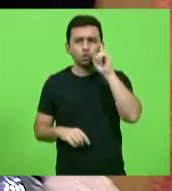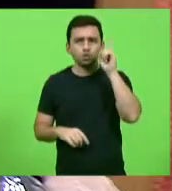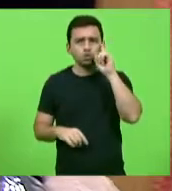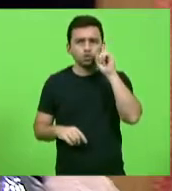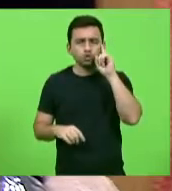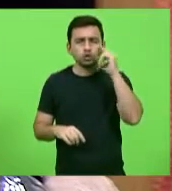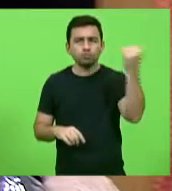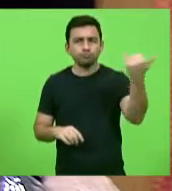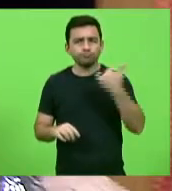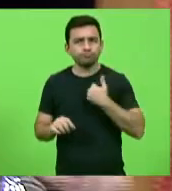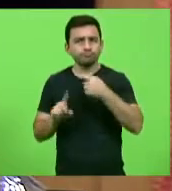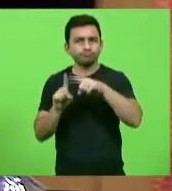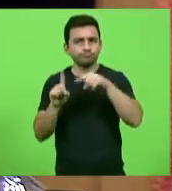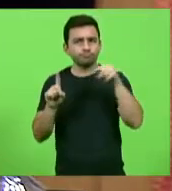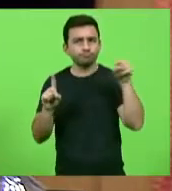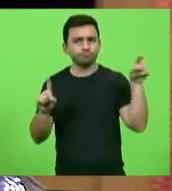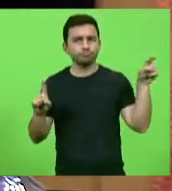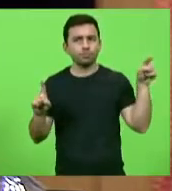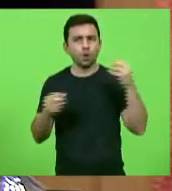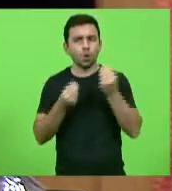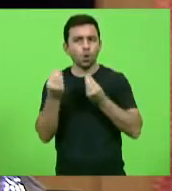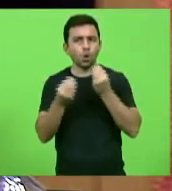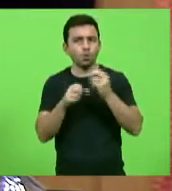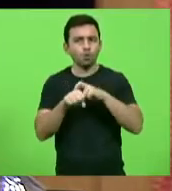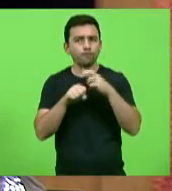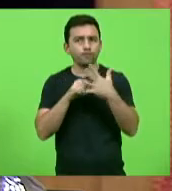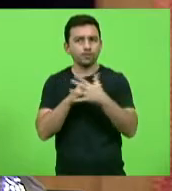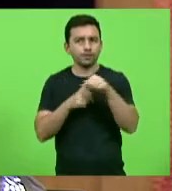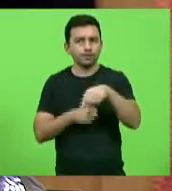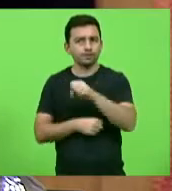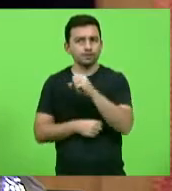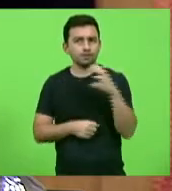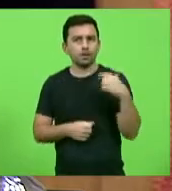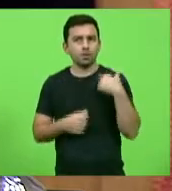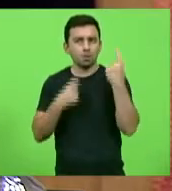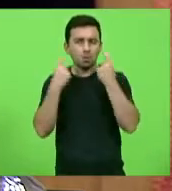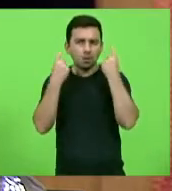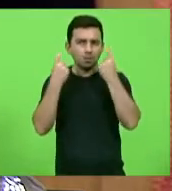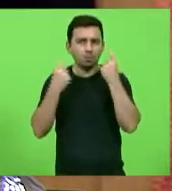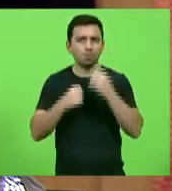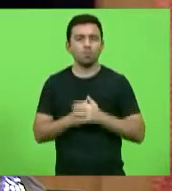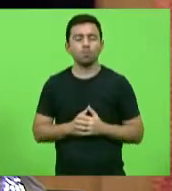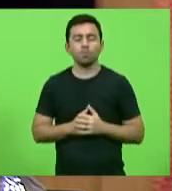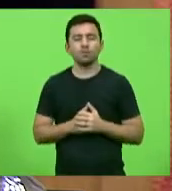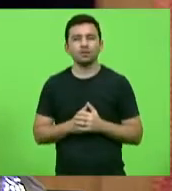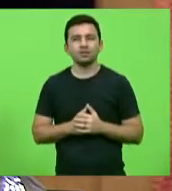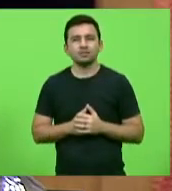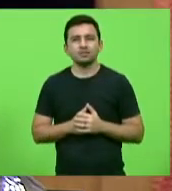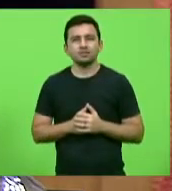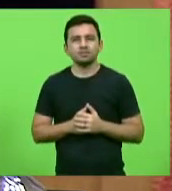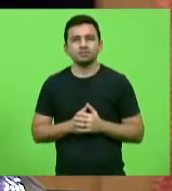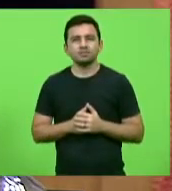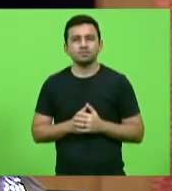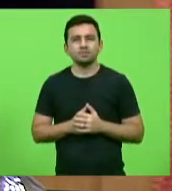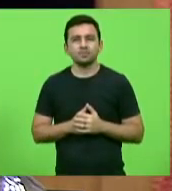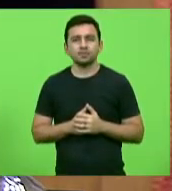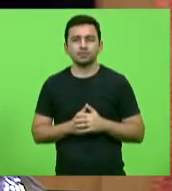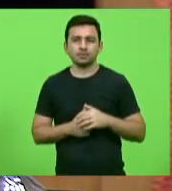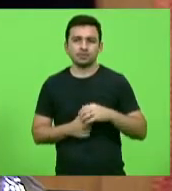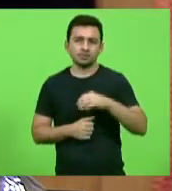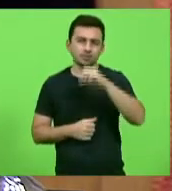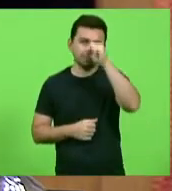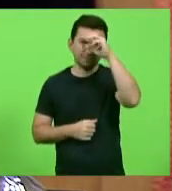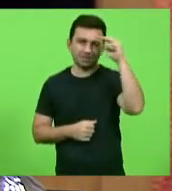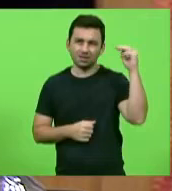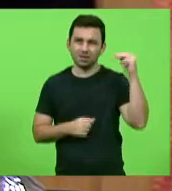estatísticas da situação da Covid em Santa Catarina, não me preocupo, desde São Miguel do